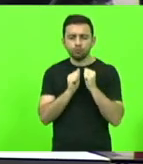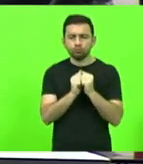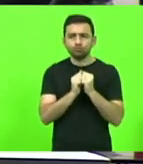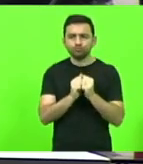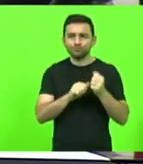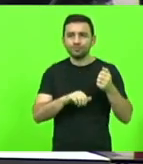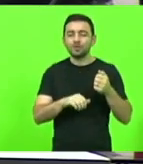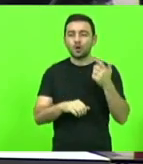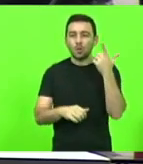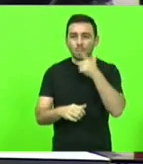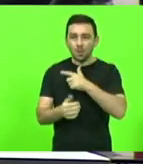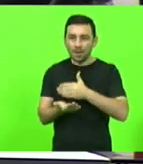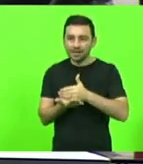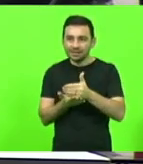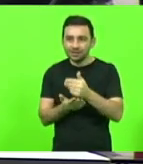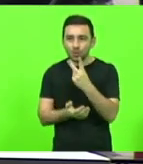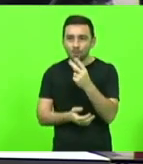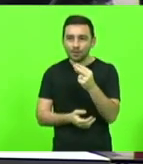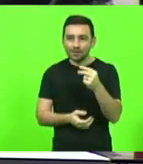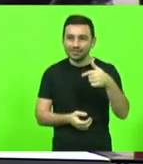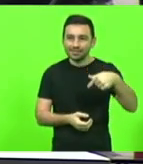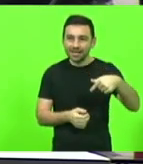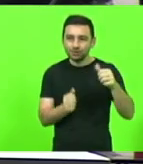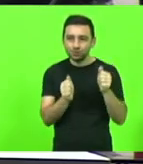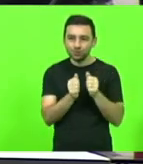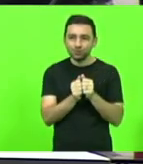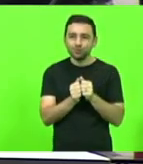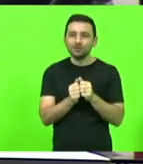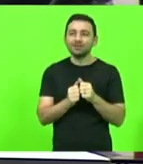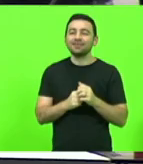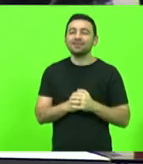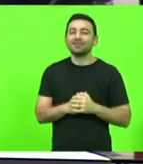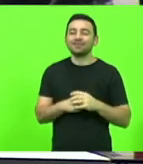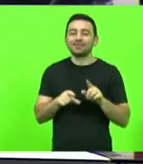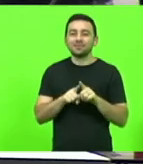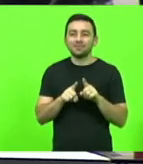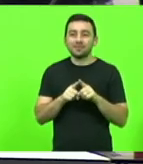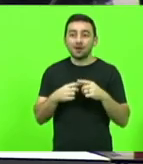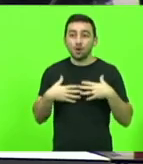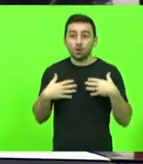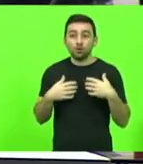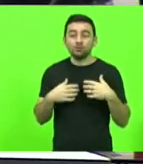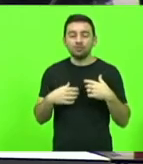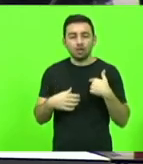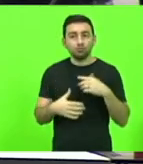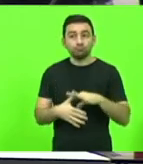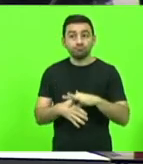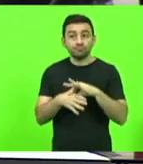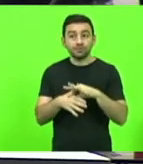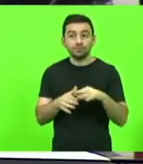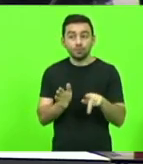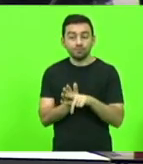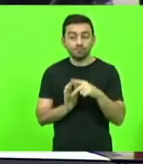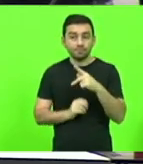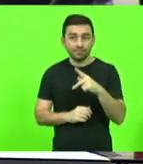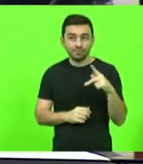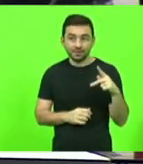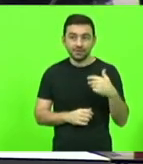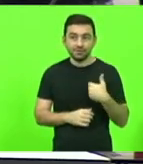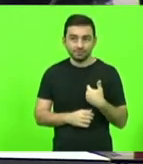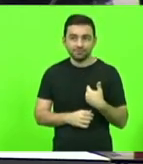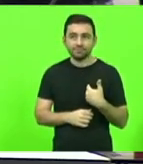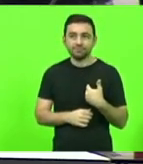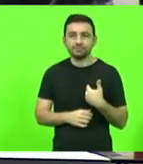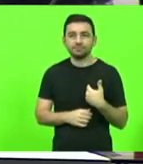2007 e que tive a honra também de liderá-lo por um tempo no PP, de ser o